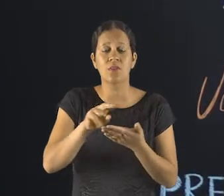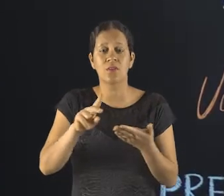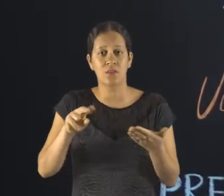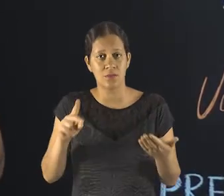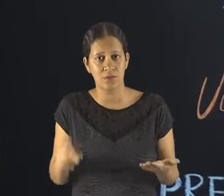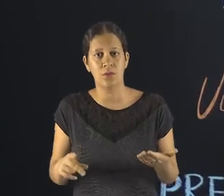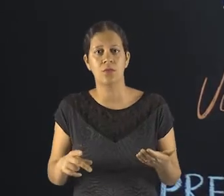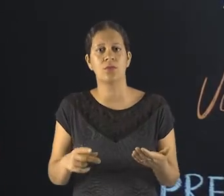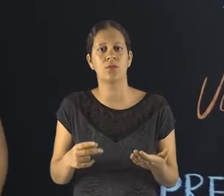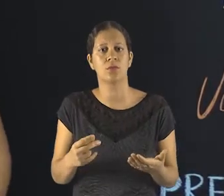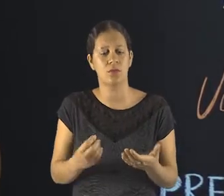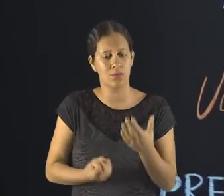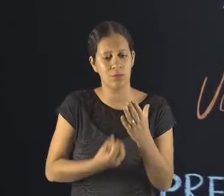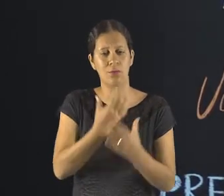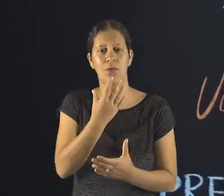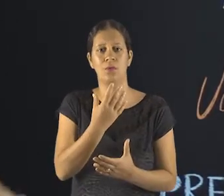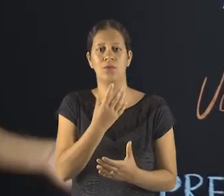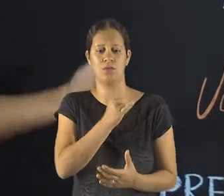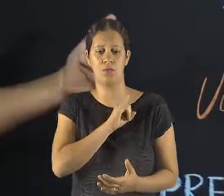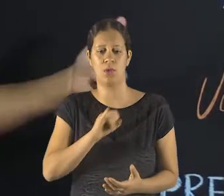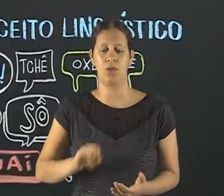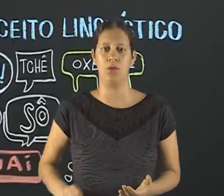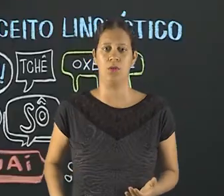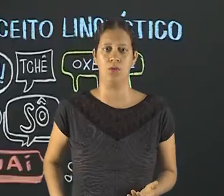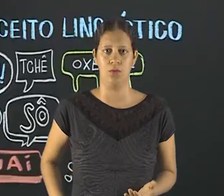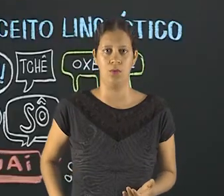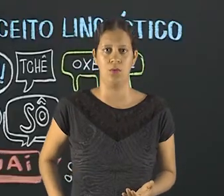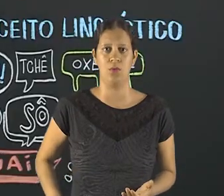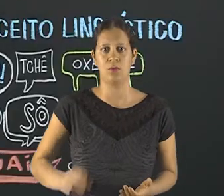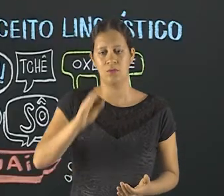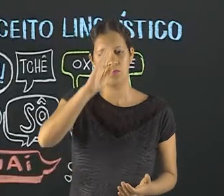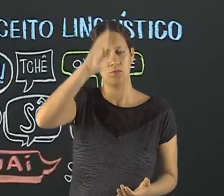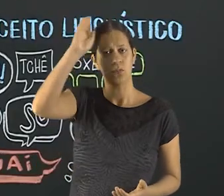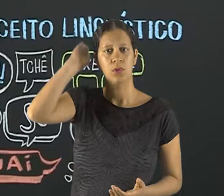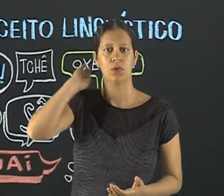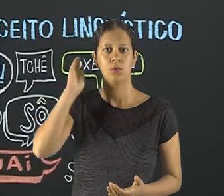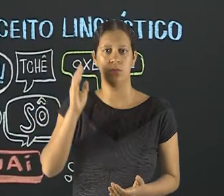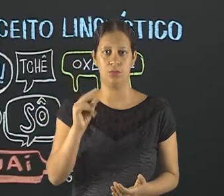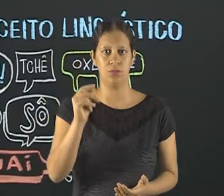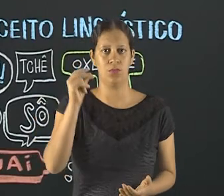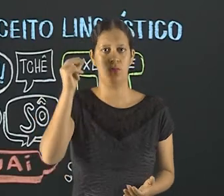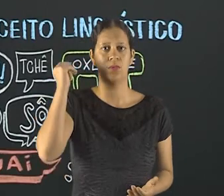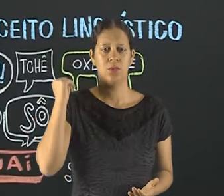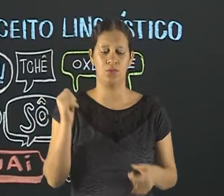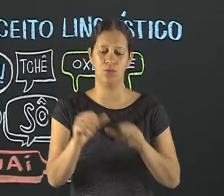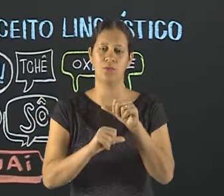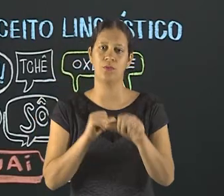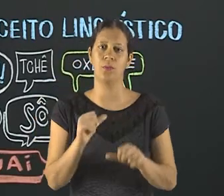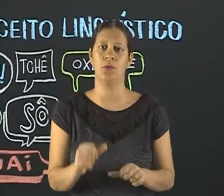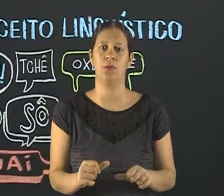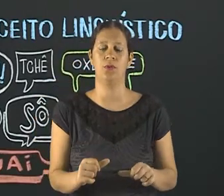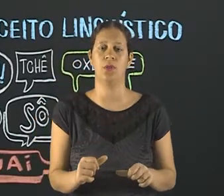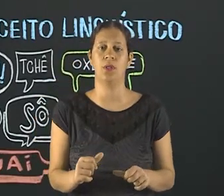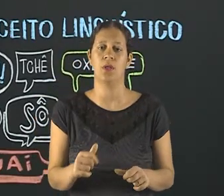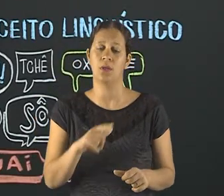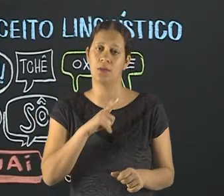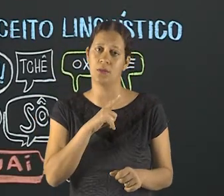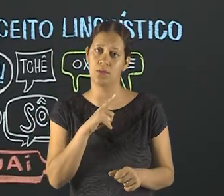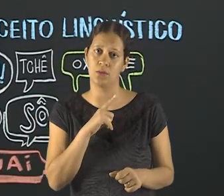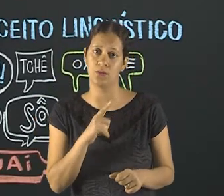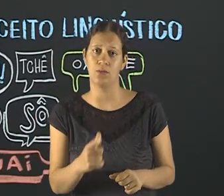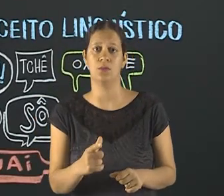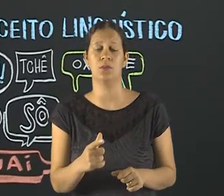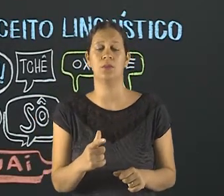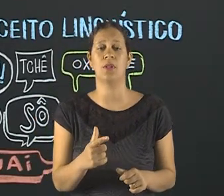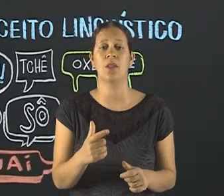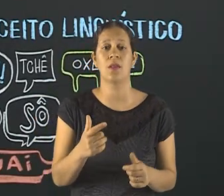variação do latim, que era a língua oficial do Império Romano. Essa distinção, essa variação foi se tornando tão forte, a ponto de ela se transformar num dialeto. Existe